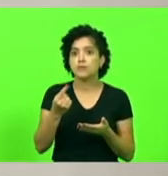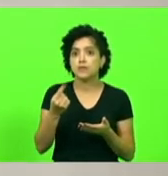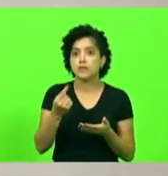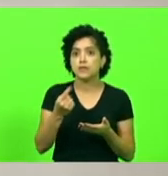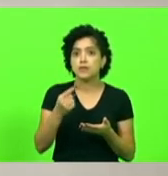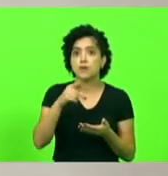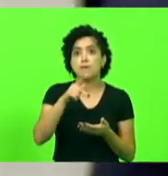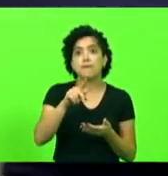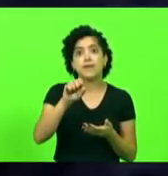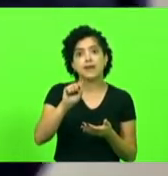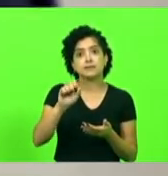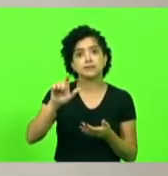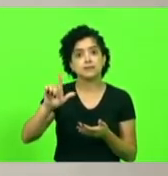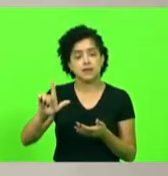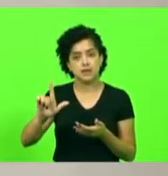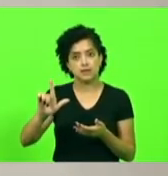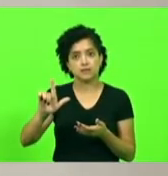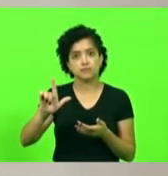PSL.